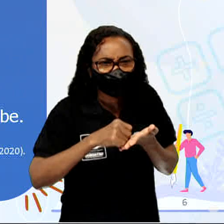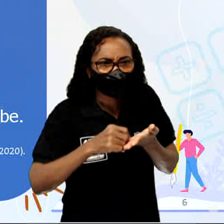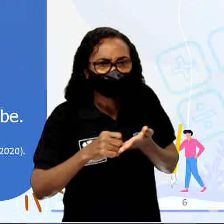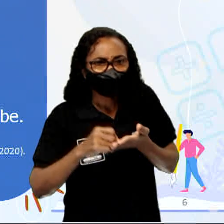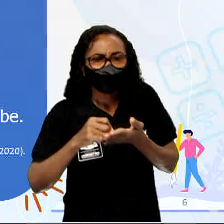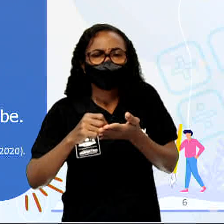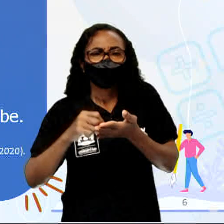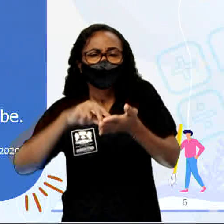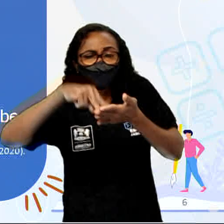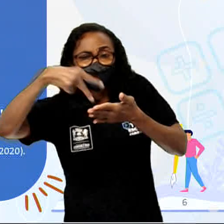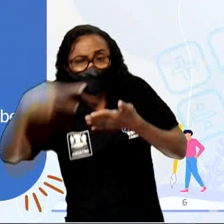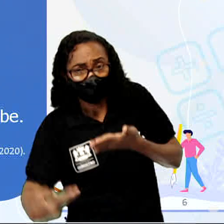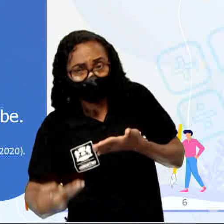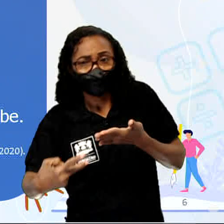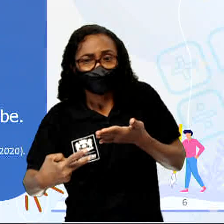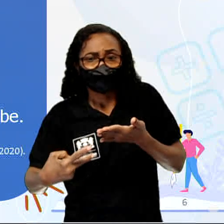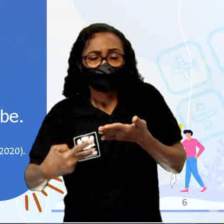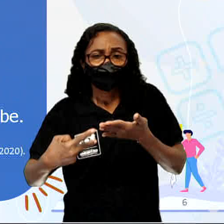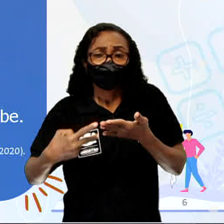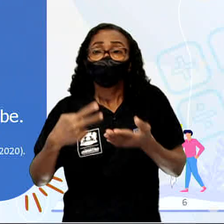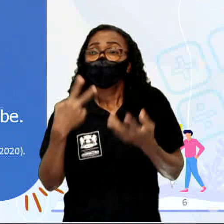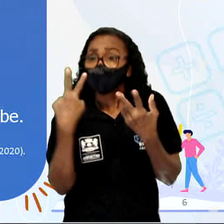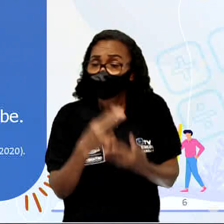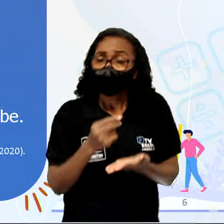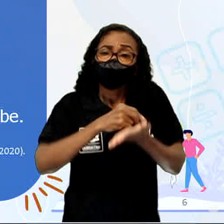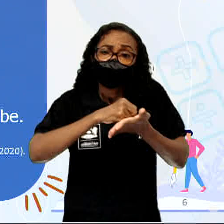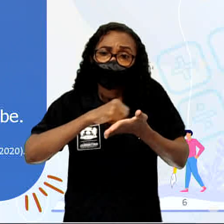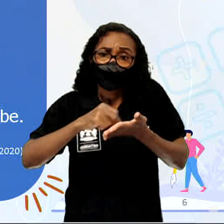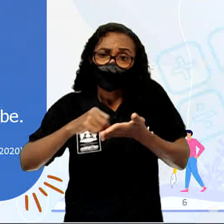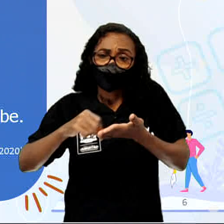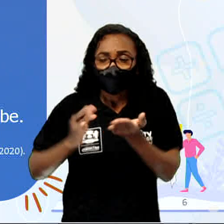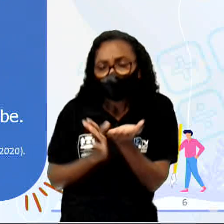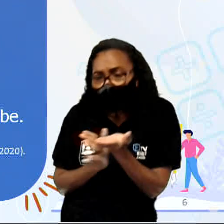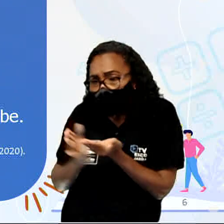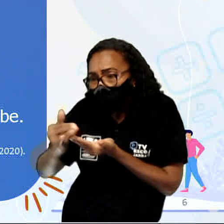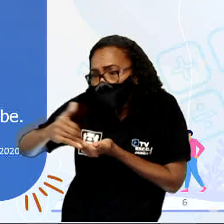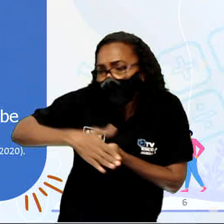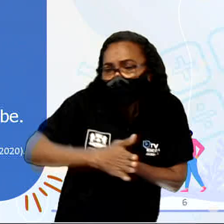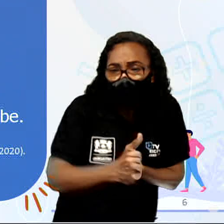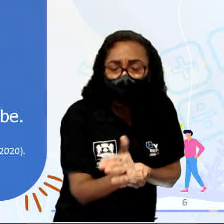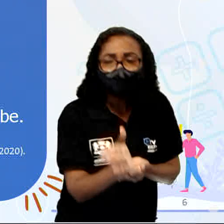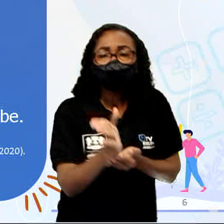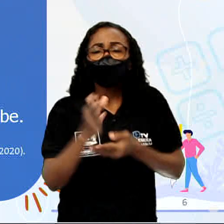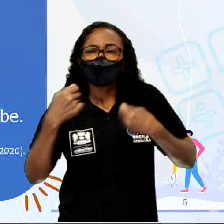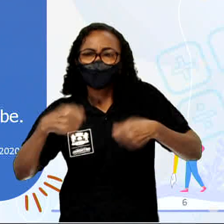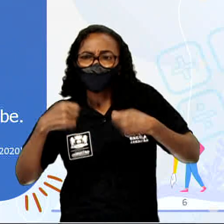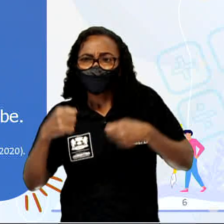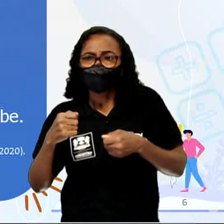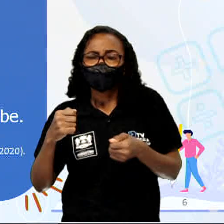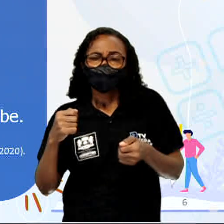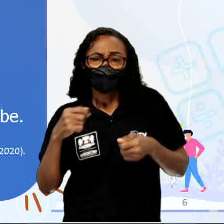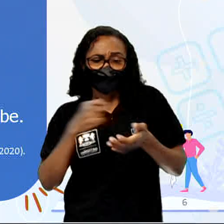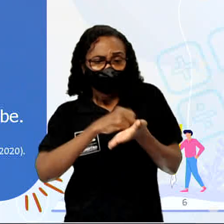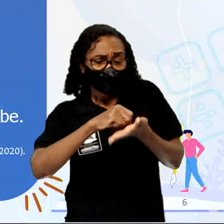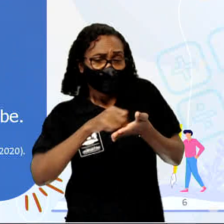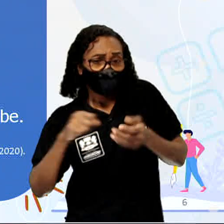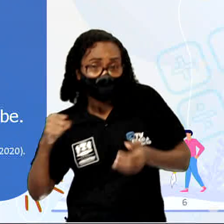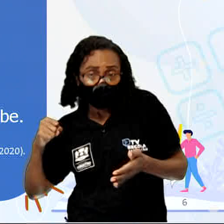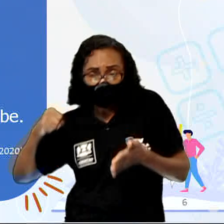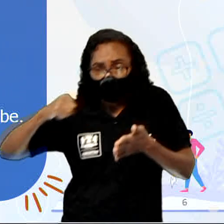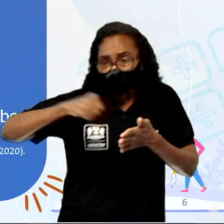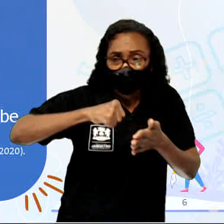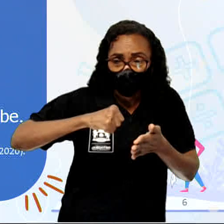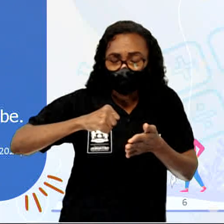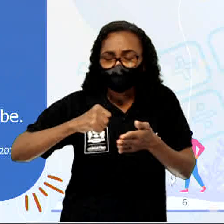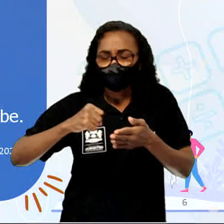modo que se escreve a curva. É preciso escrever o ataque do mesmo modo que